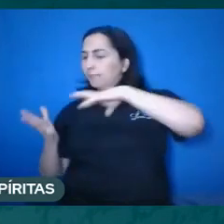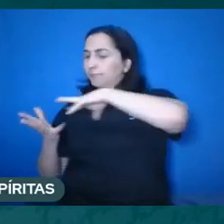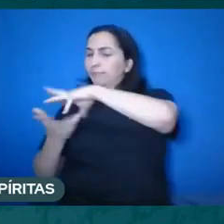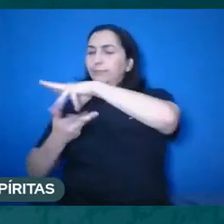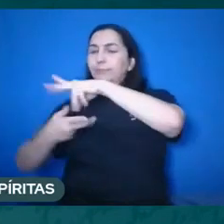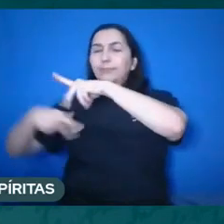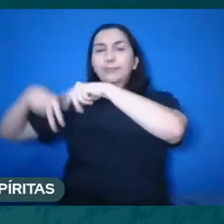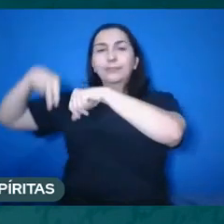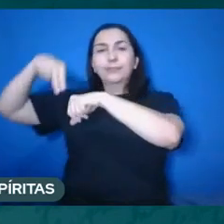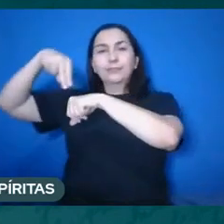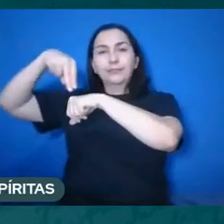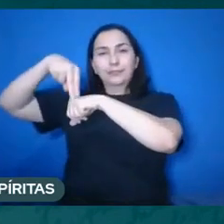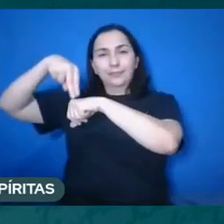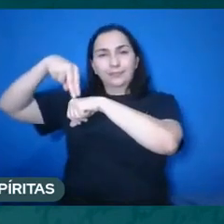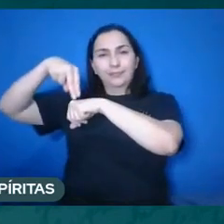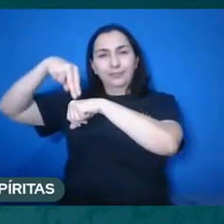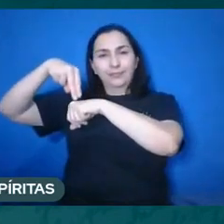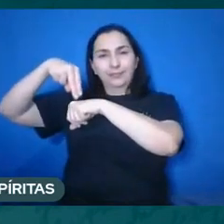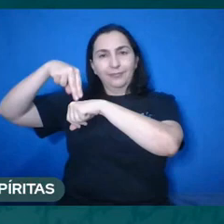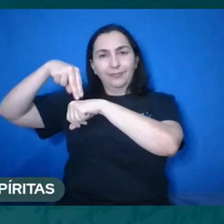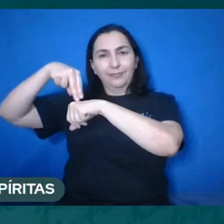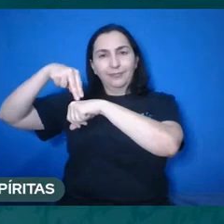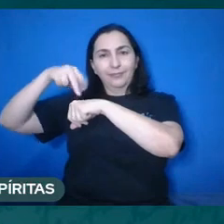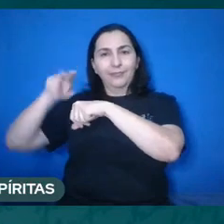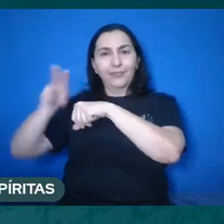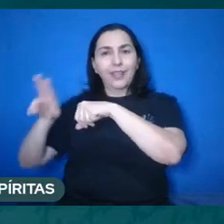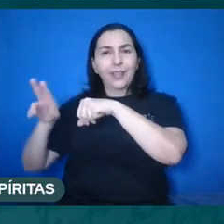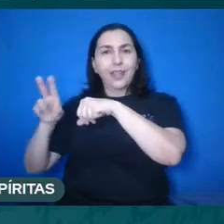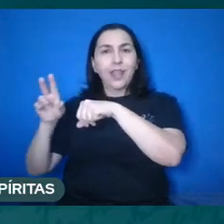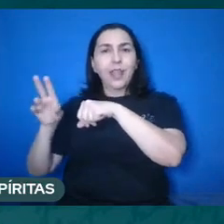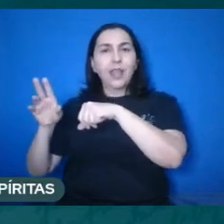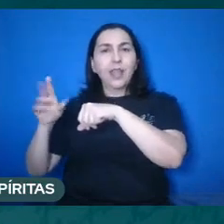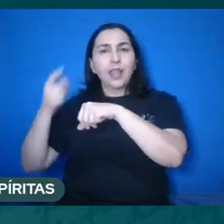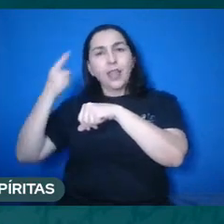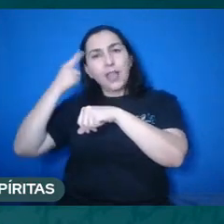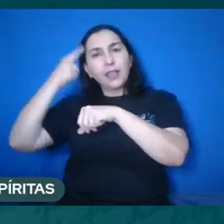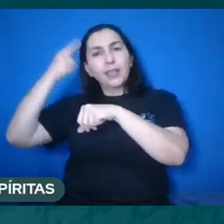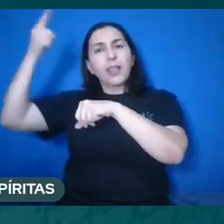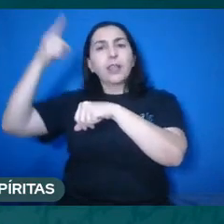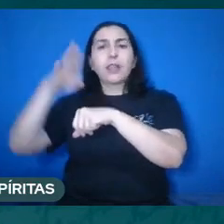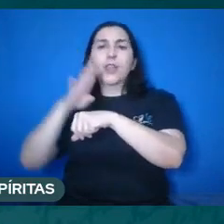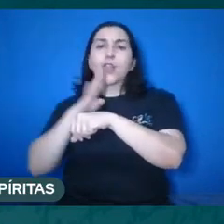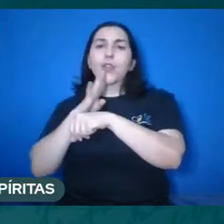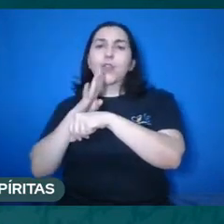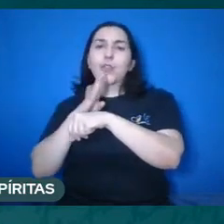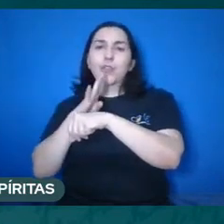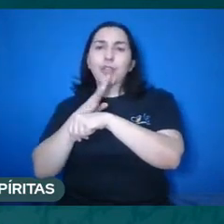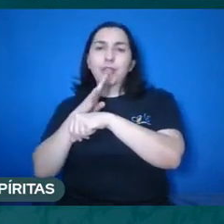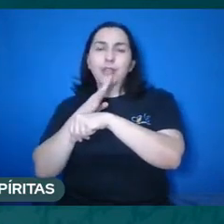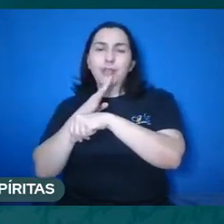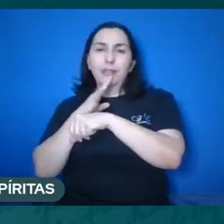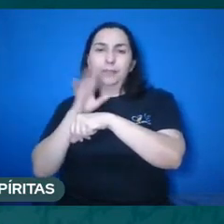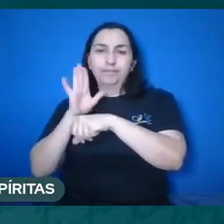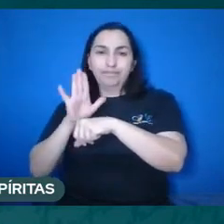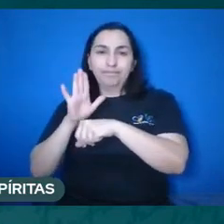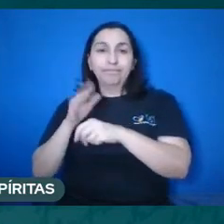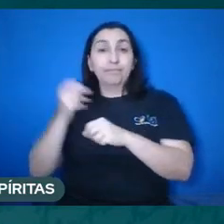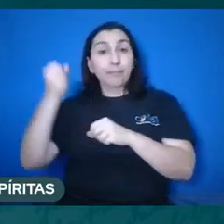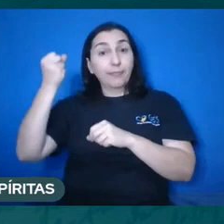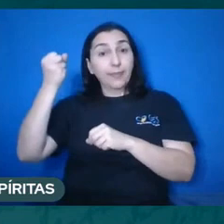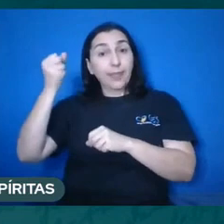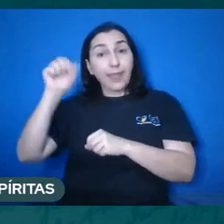que não é intelectualismo, é o campo das ideias, do conhecimento. Então, para ele, a alma